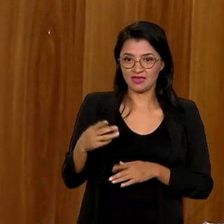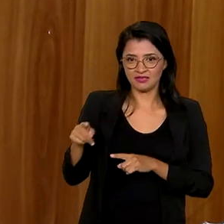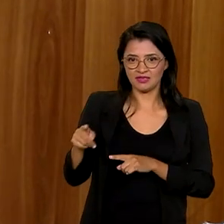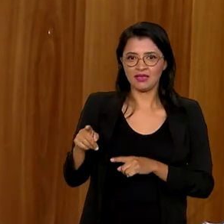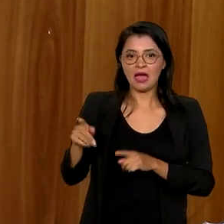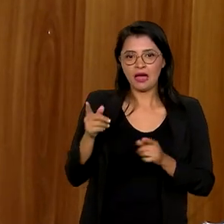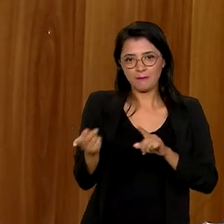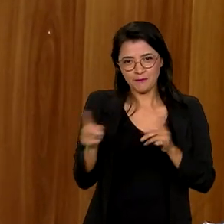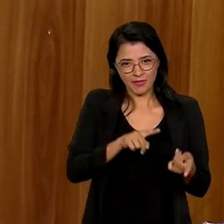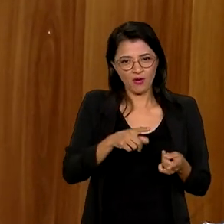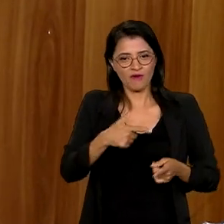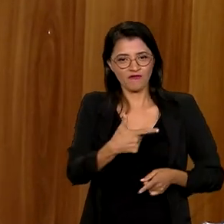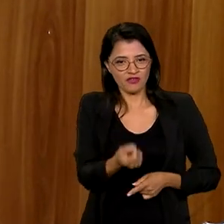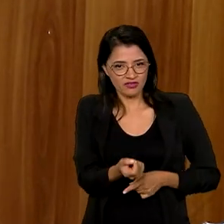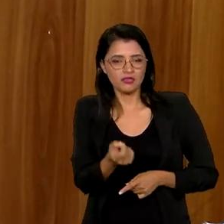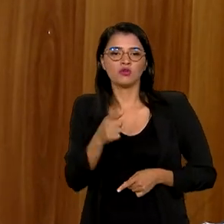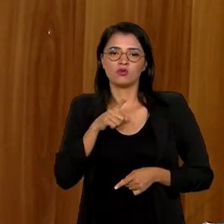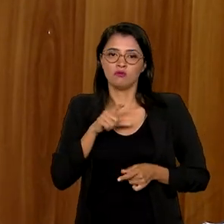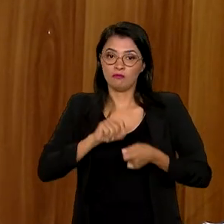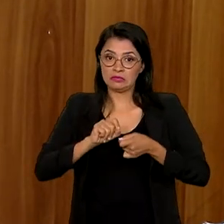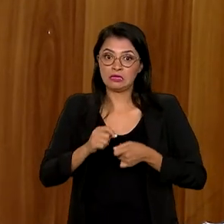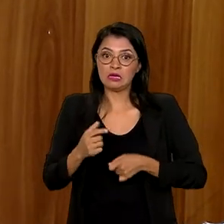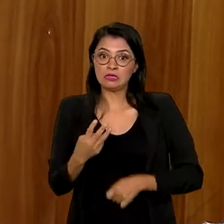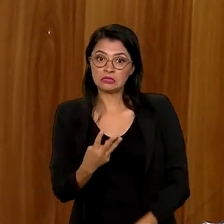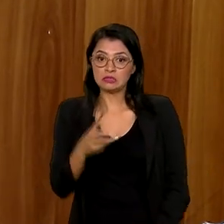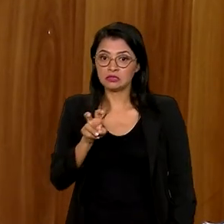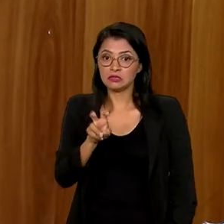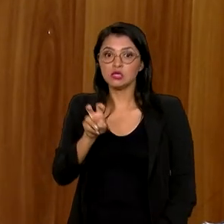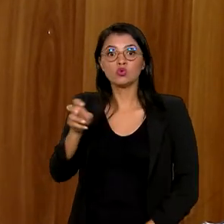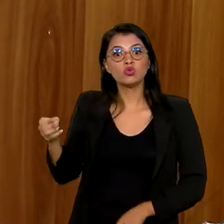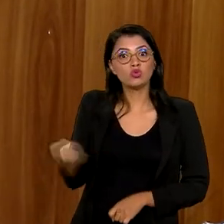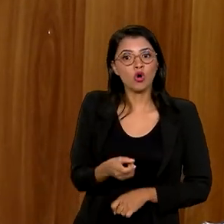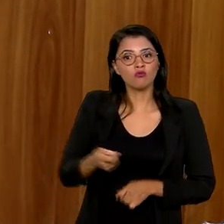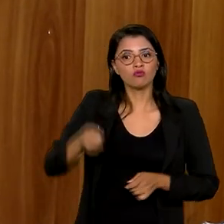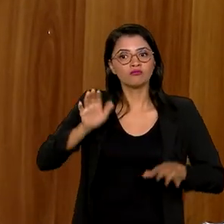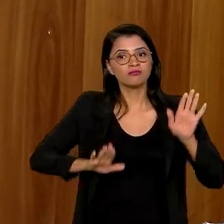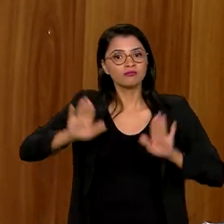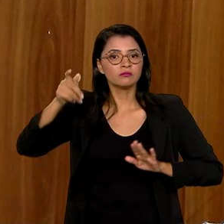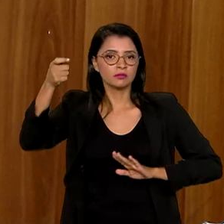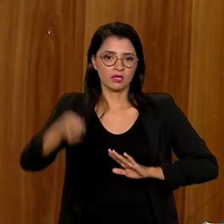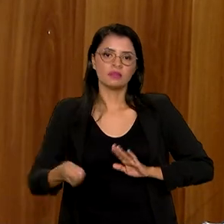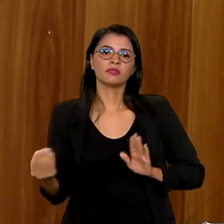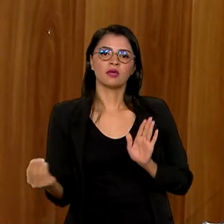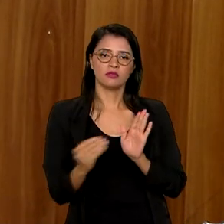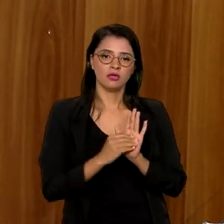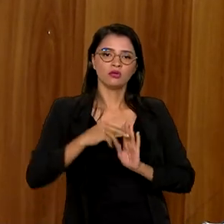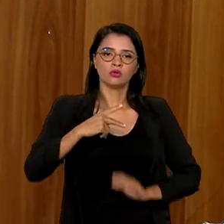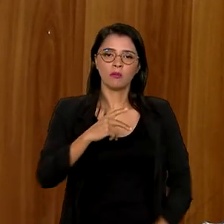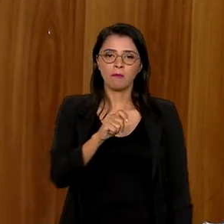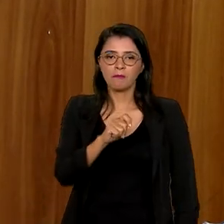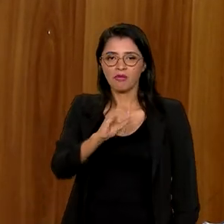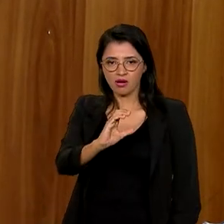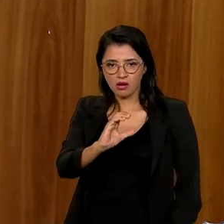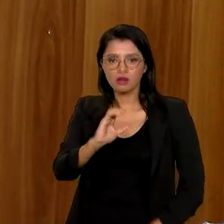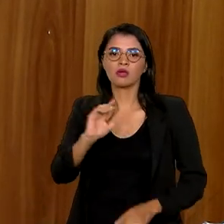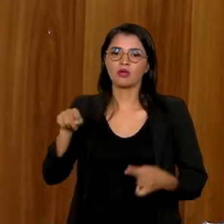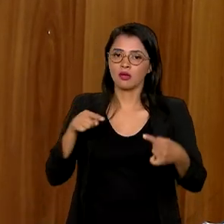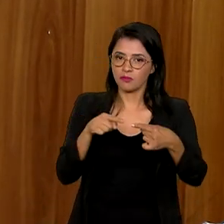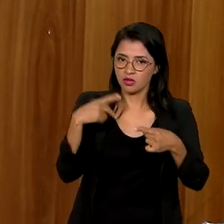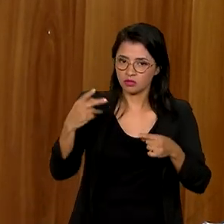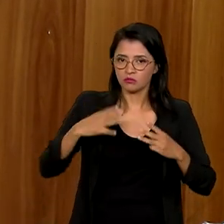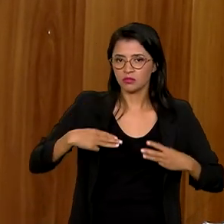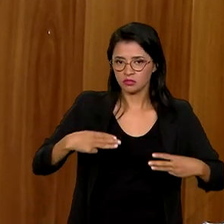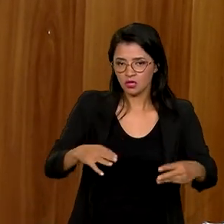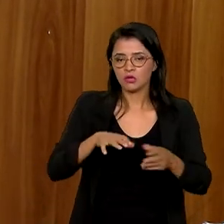vamos fazer 35 novos leilões nesse governo até 2026. Isso está no PAC. É a meta do Ministério dos Transportes e a gente da